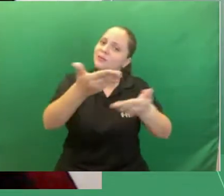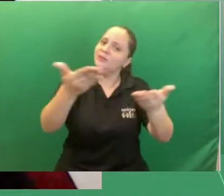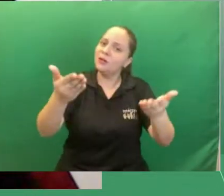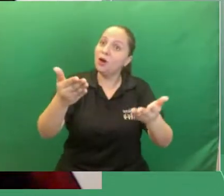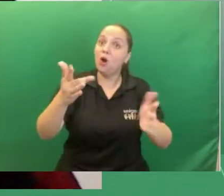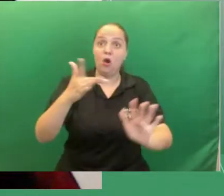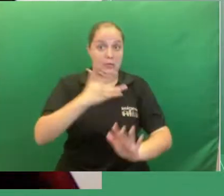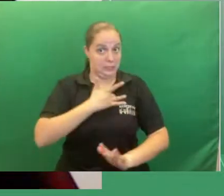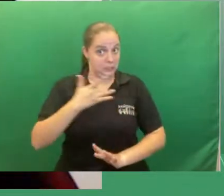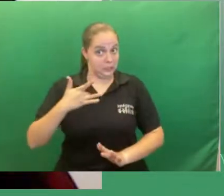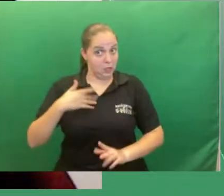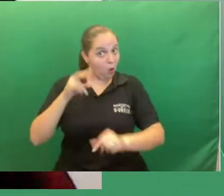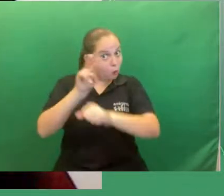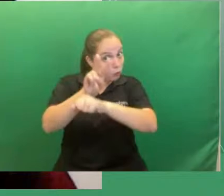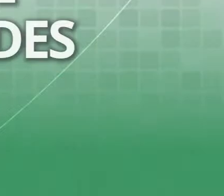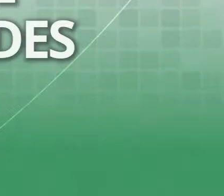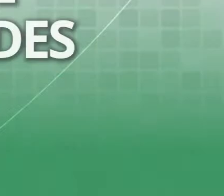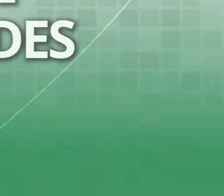cuidem tá